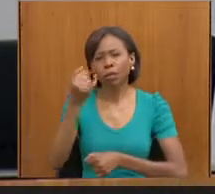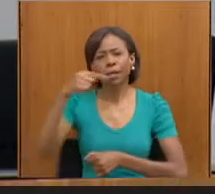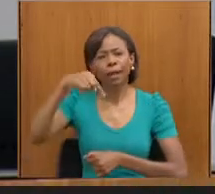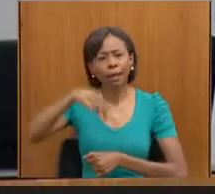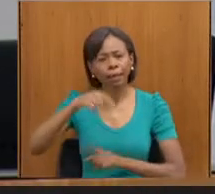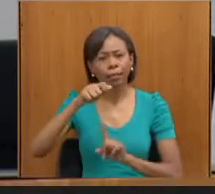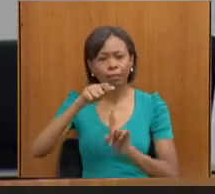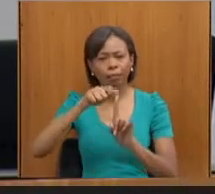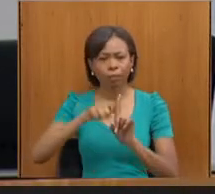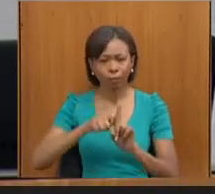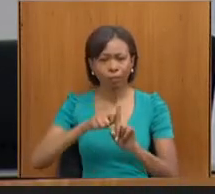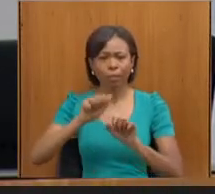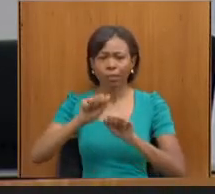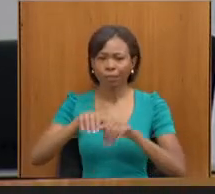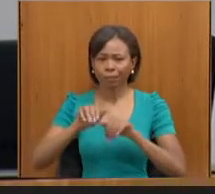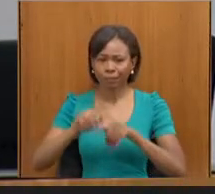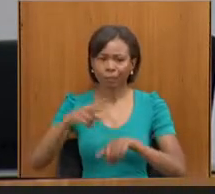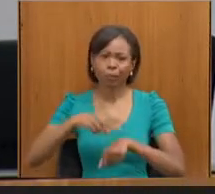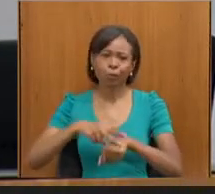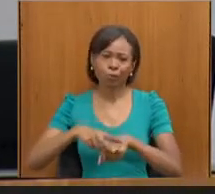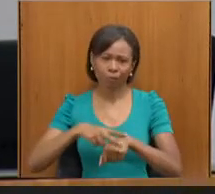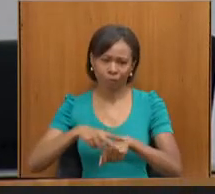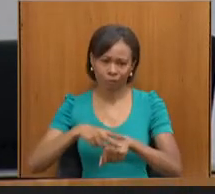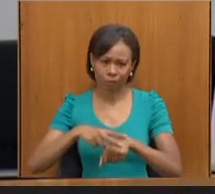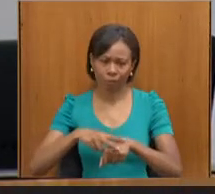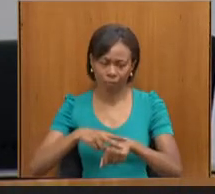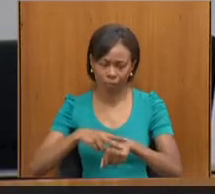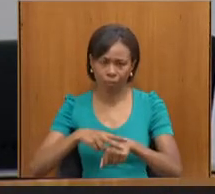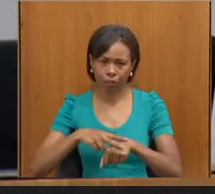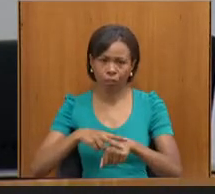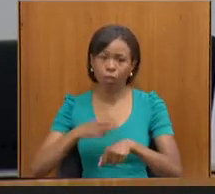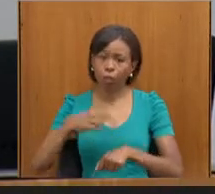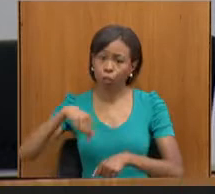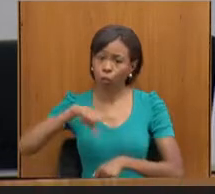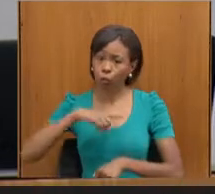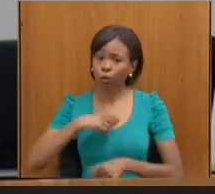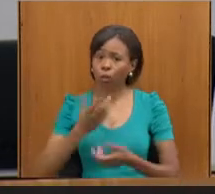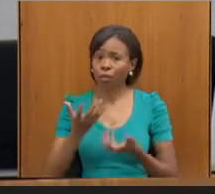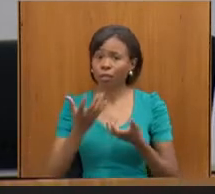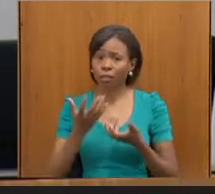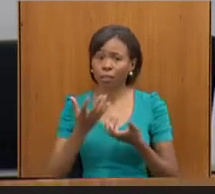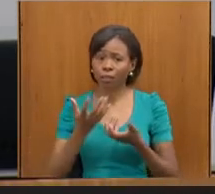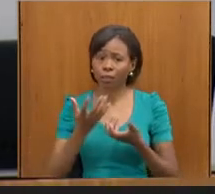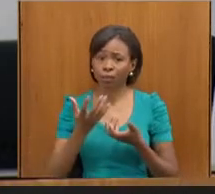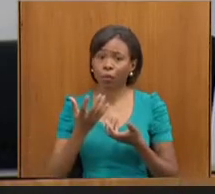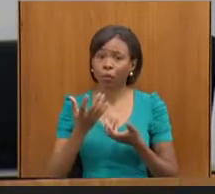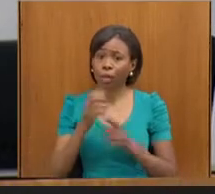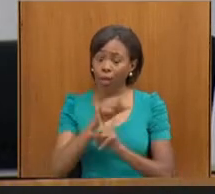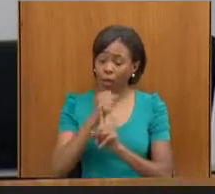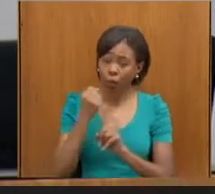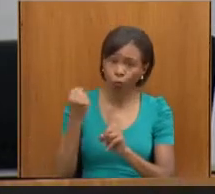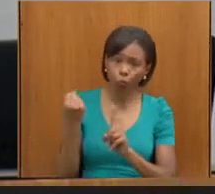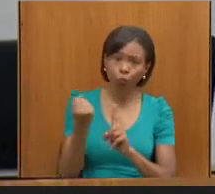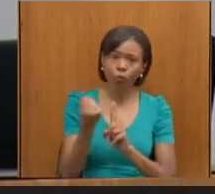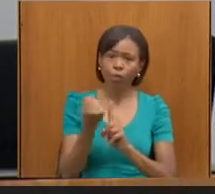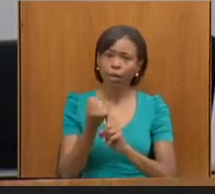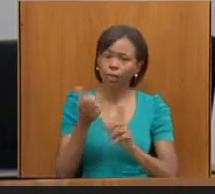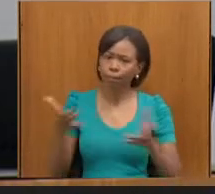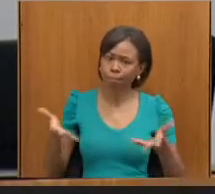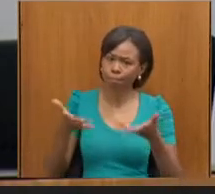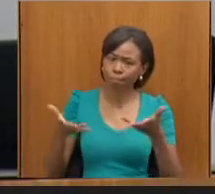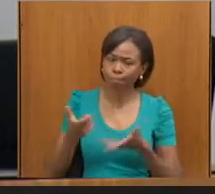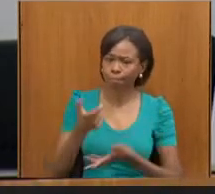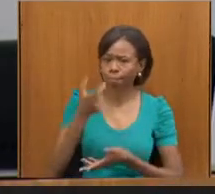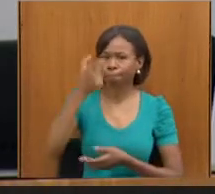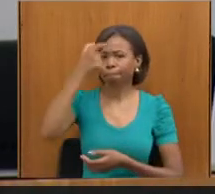Setembro Verde, onde a gente quer levar a sociedade ainda mais conscientização